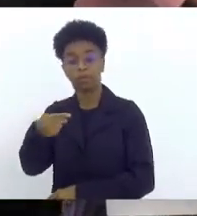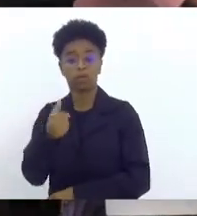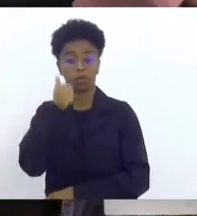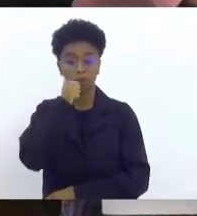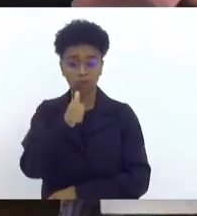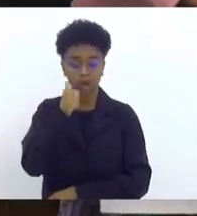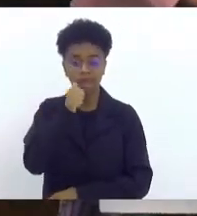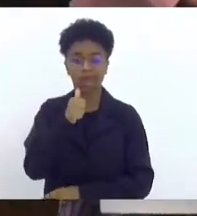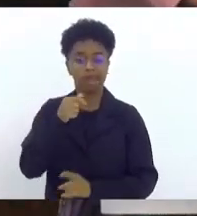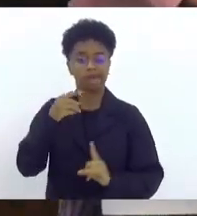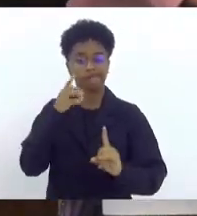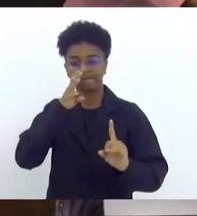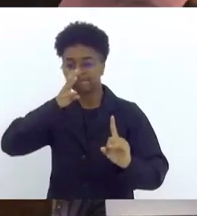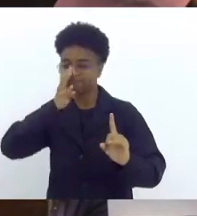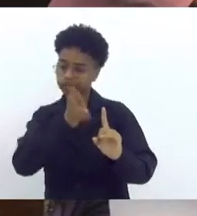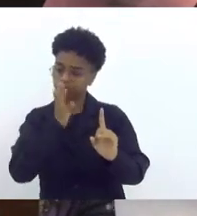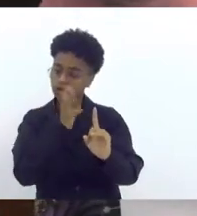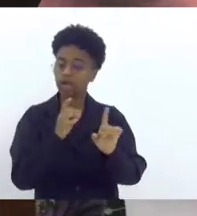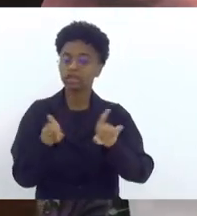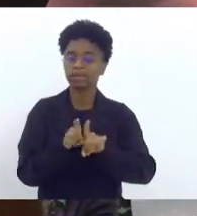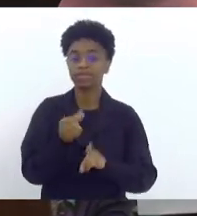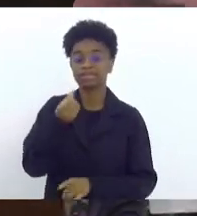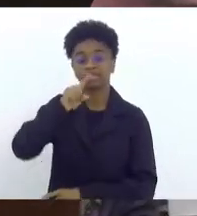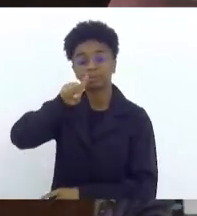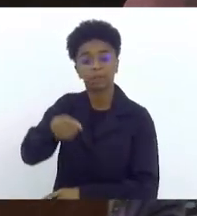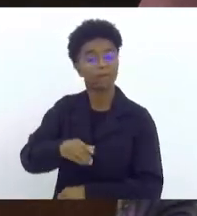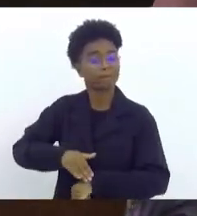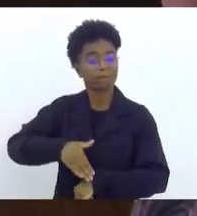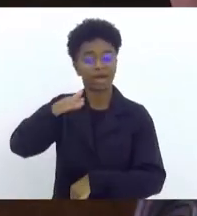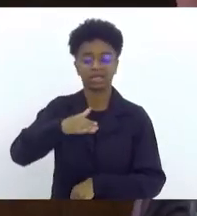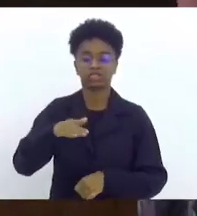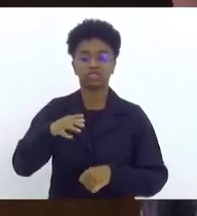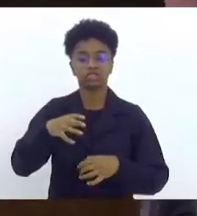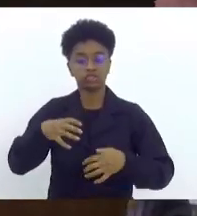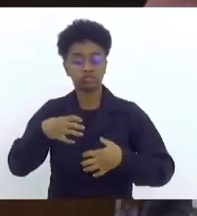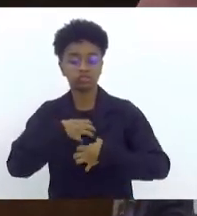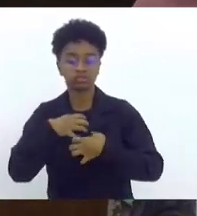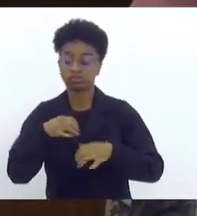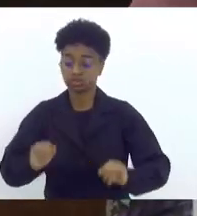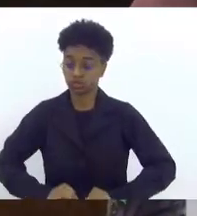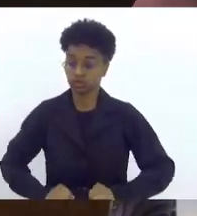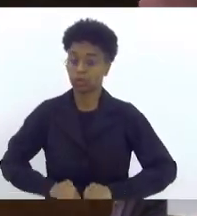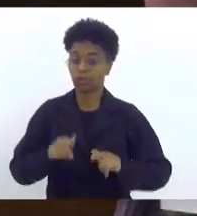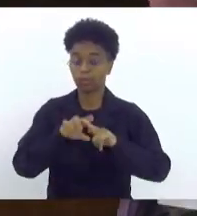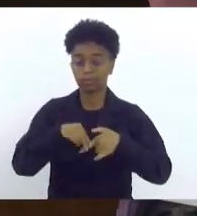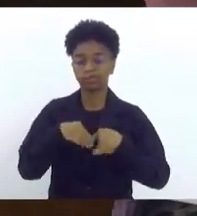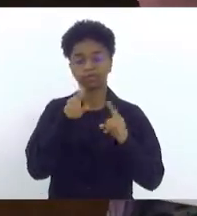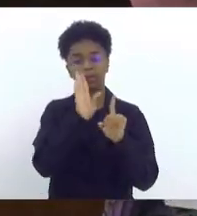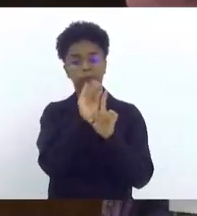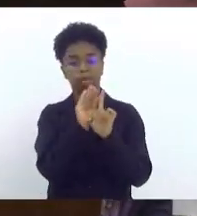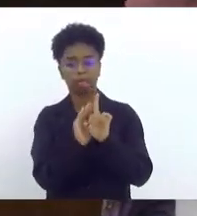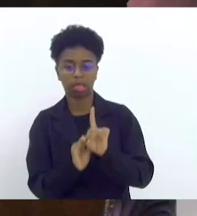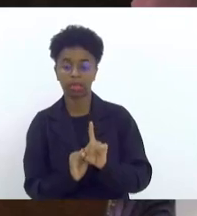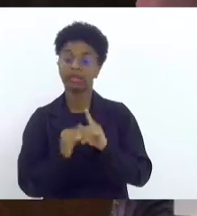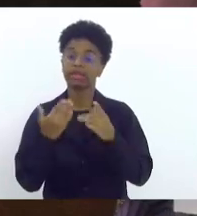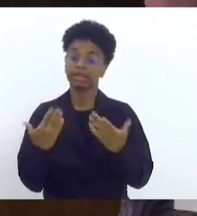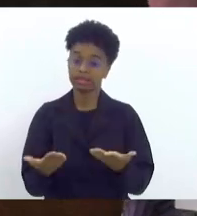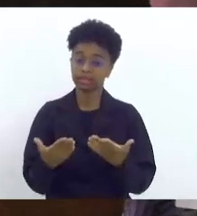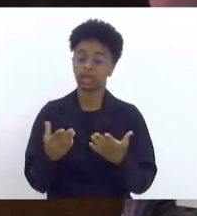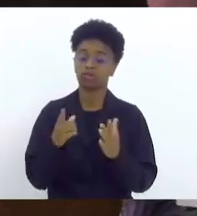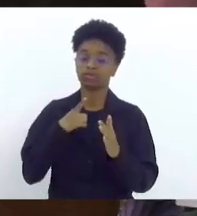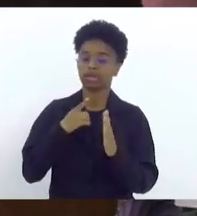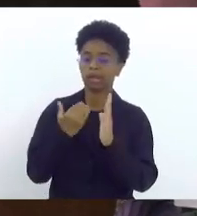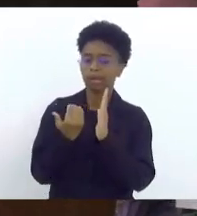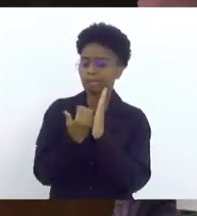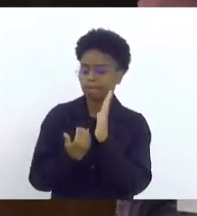ameaçadas e mais de 6 mil sofreram assédios sexuais. A importunação sexual chegou ao patamar,